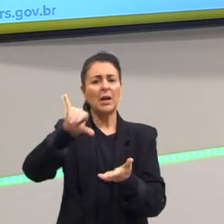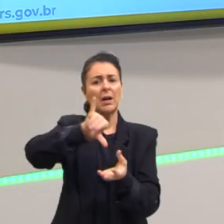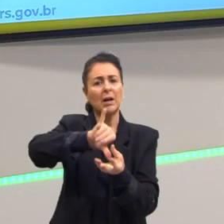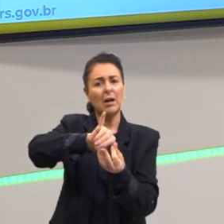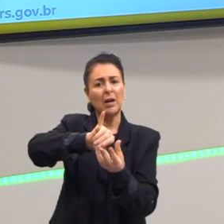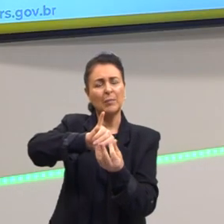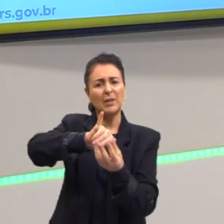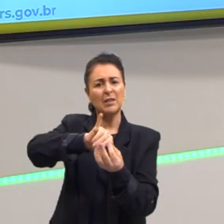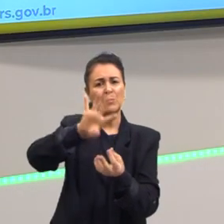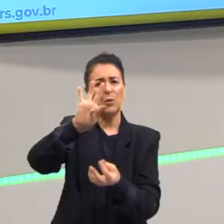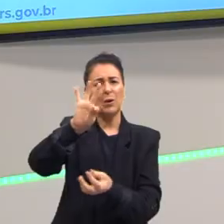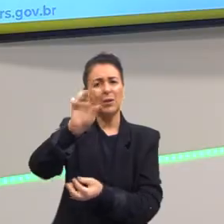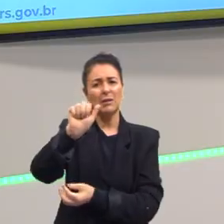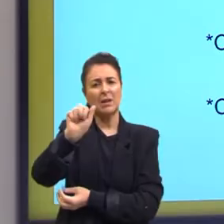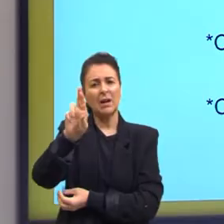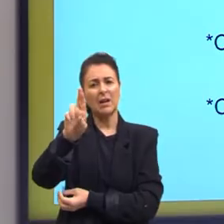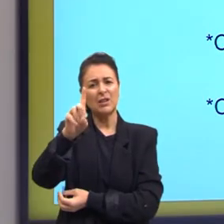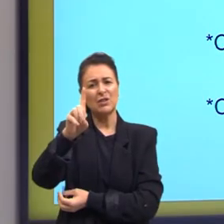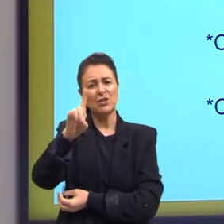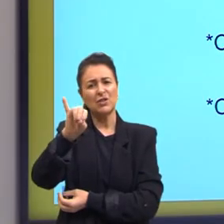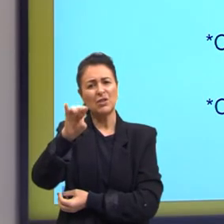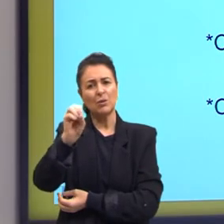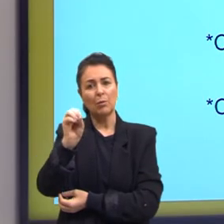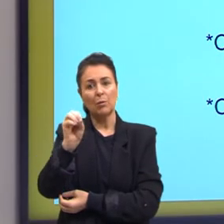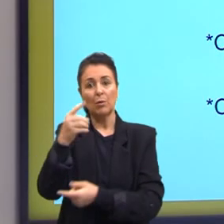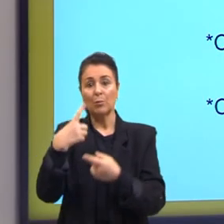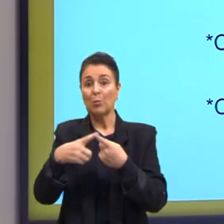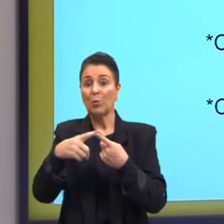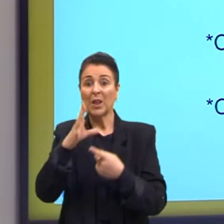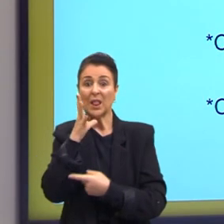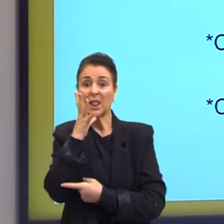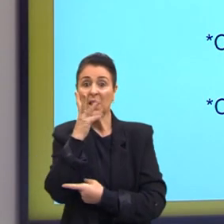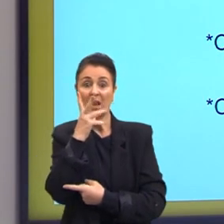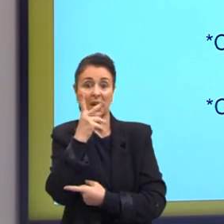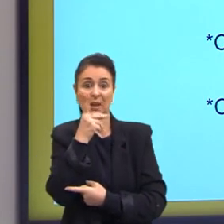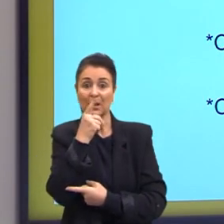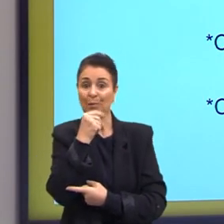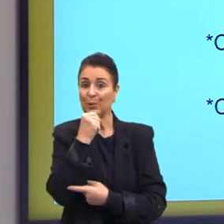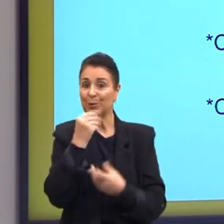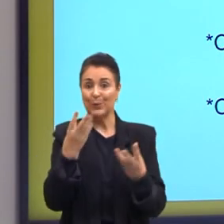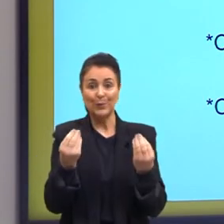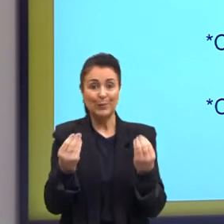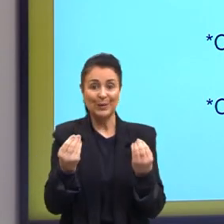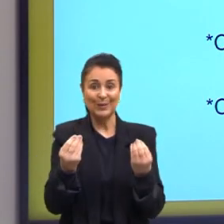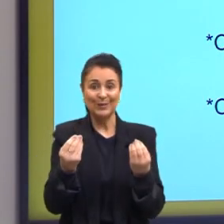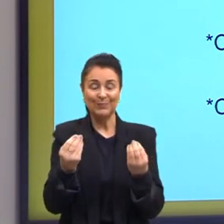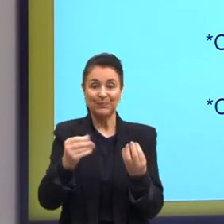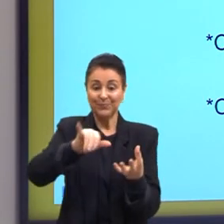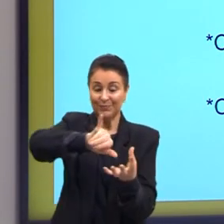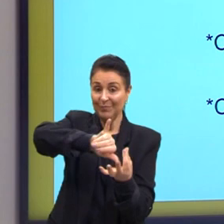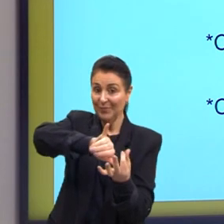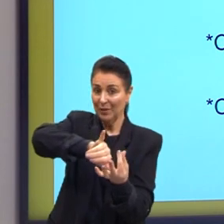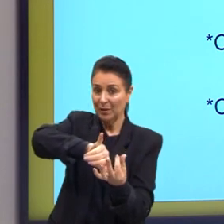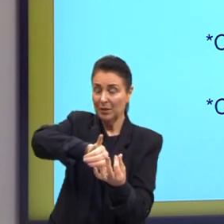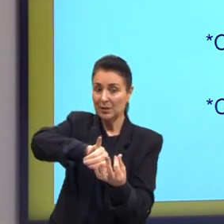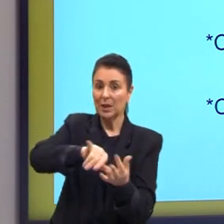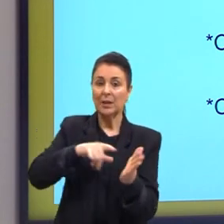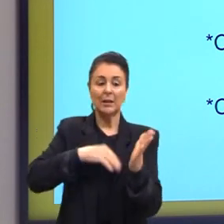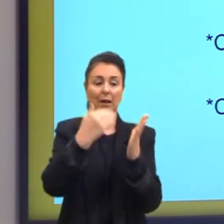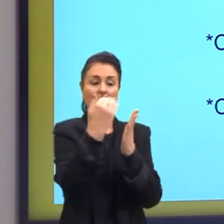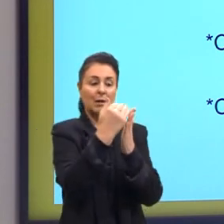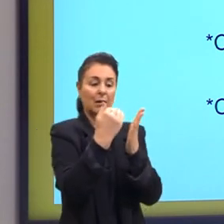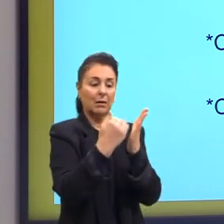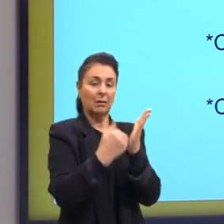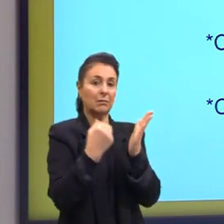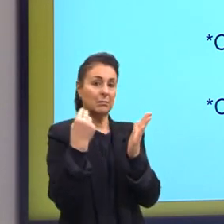essa retomada e essa modernização de forma tardia? O capitalismo é basicamente dividido em três momentos.